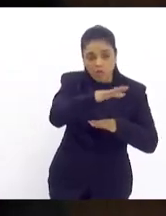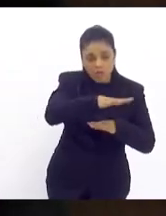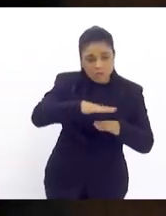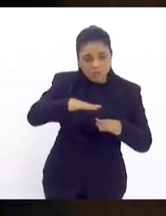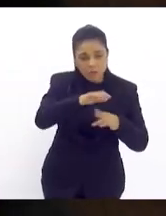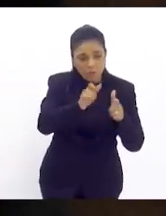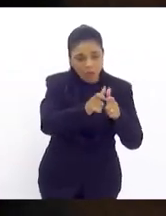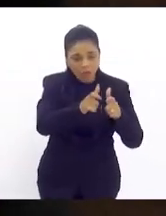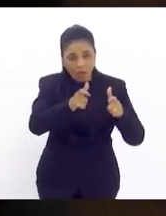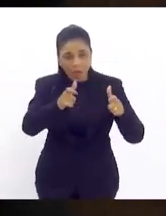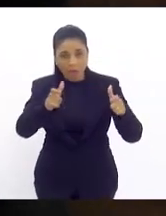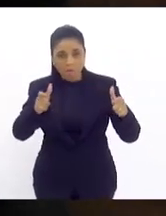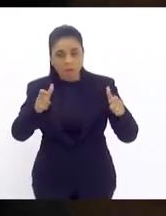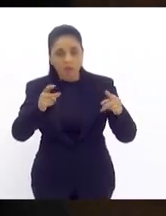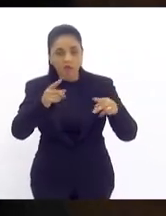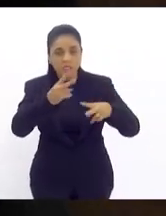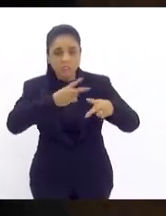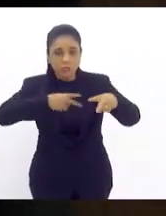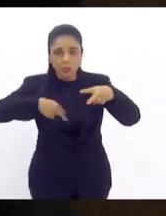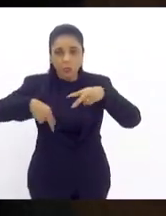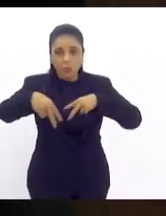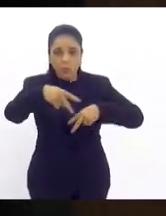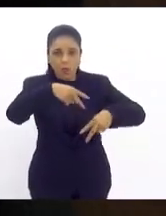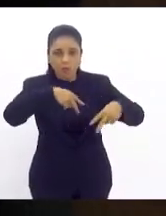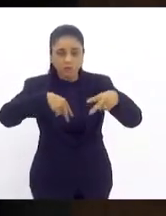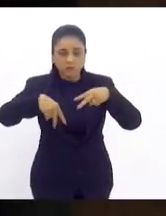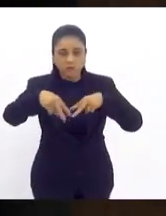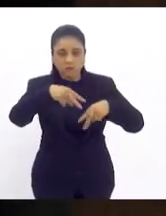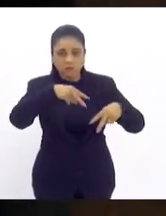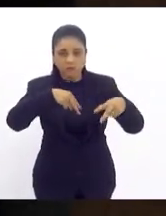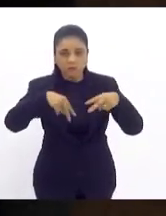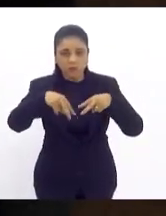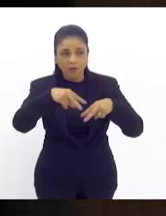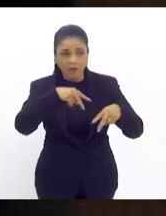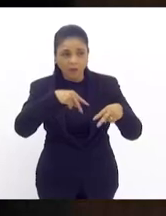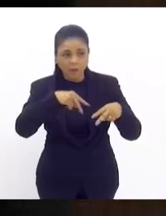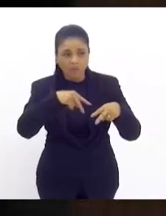ampliação da circulação. premissa inquestionável,